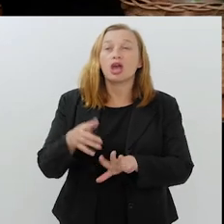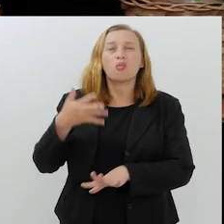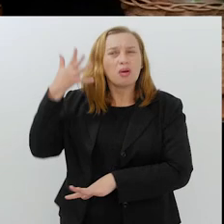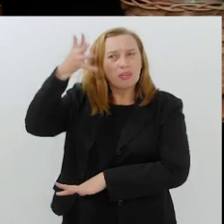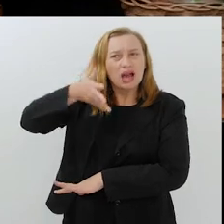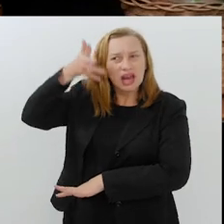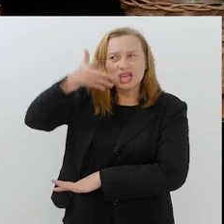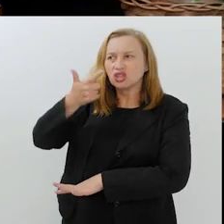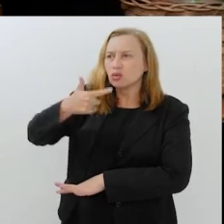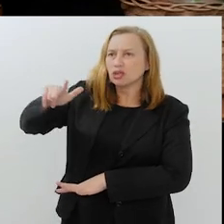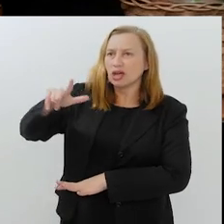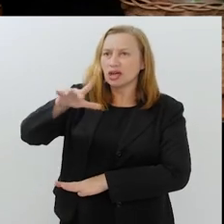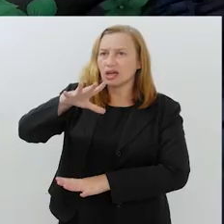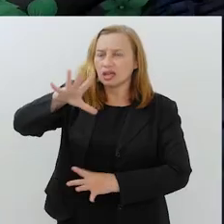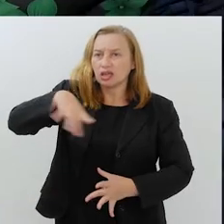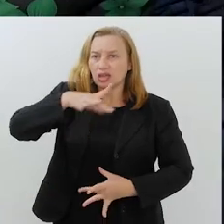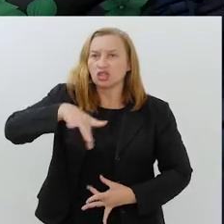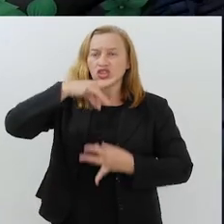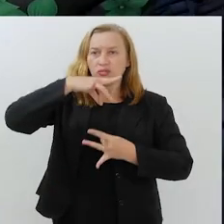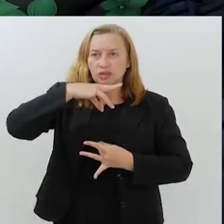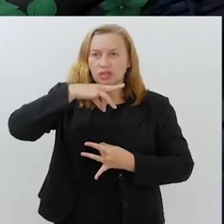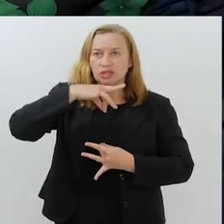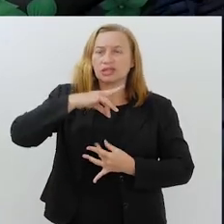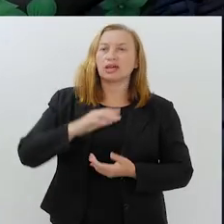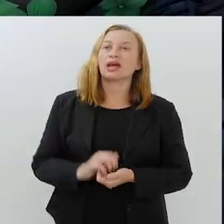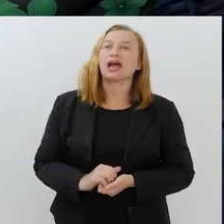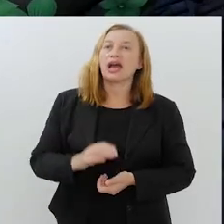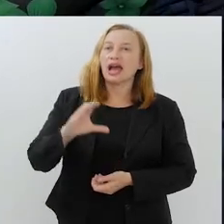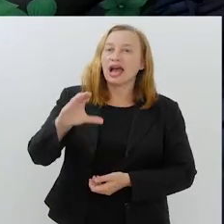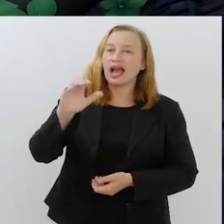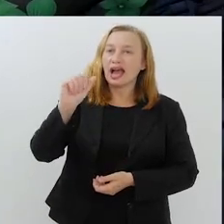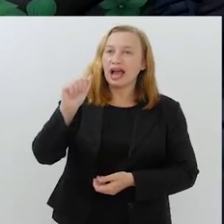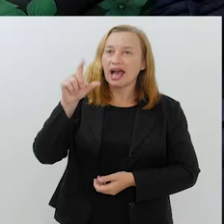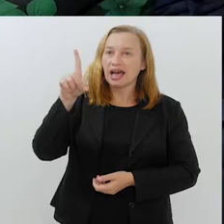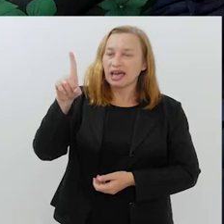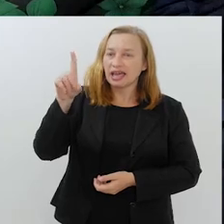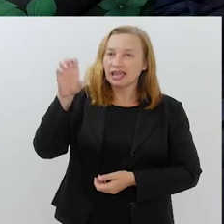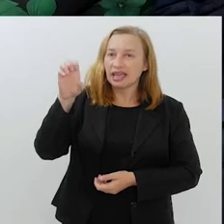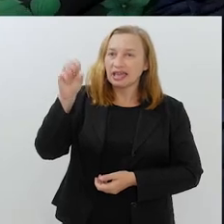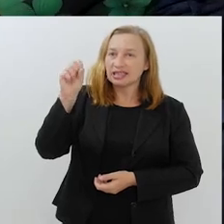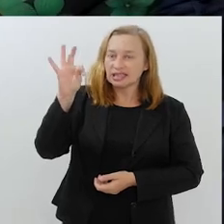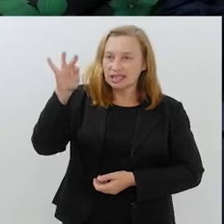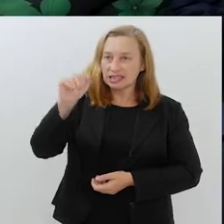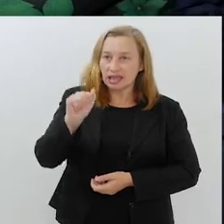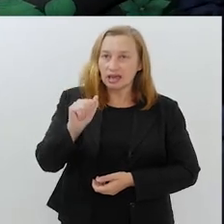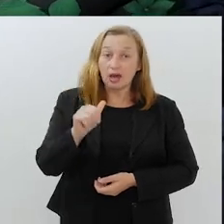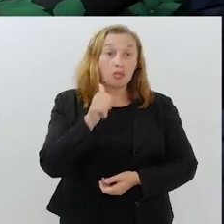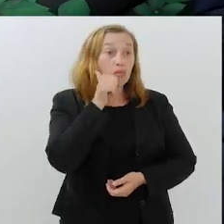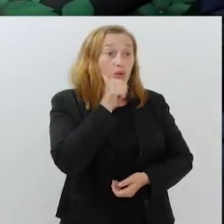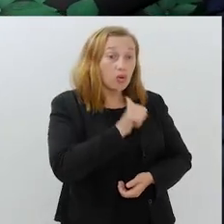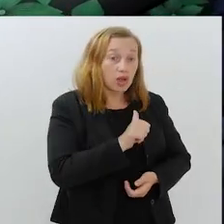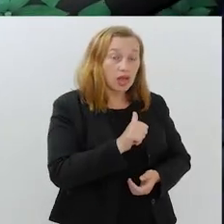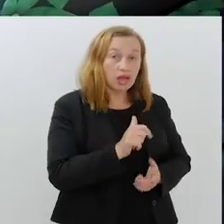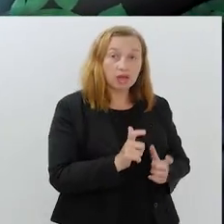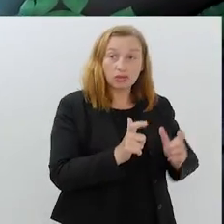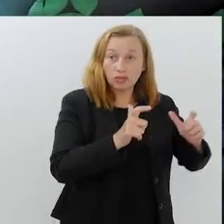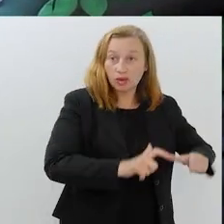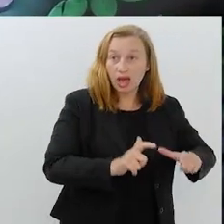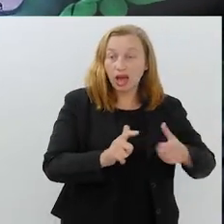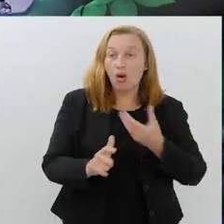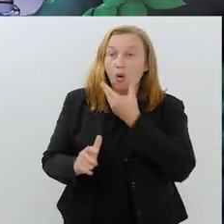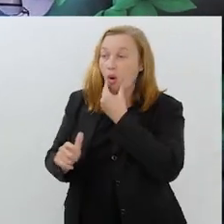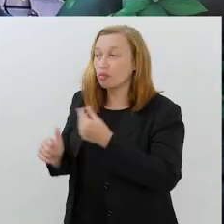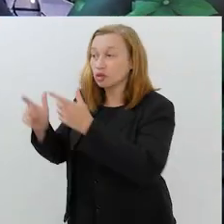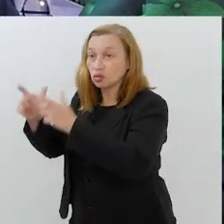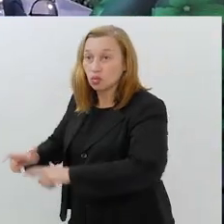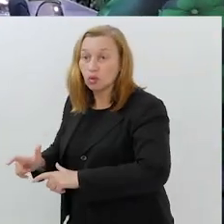entidade espírita kardecista e lá na palestra ficavam homens de um lado e mulheres de outro. É justamente por isso que você falou,